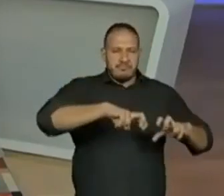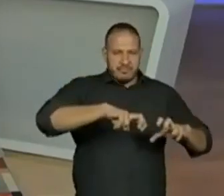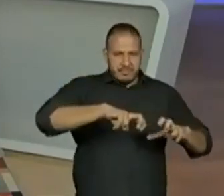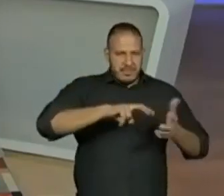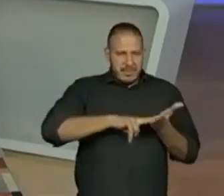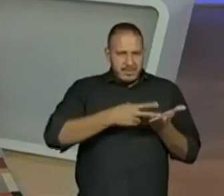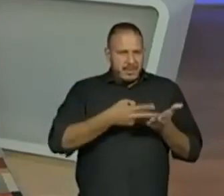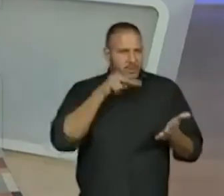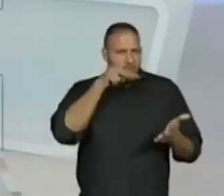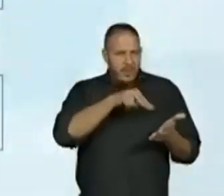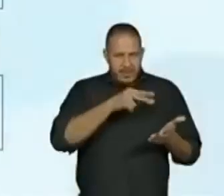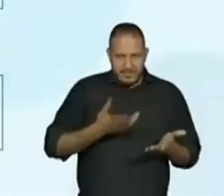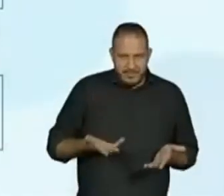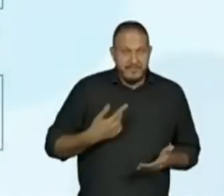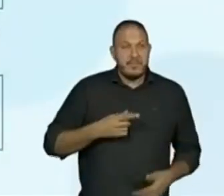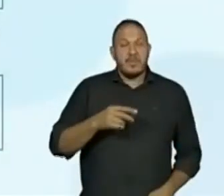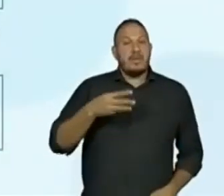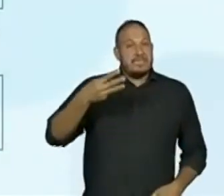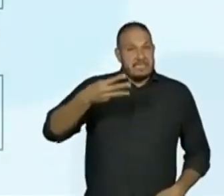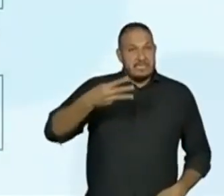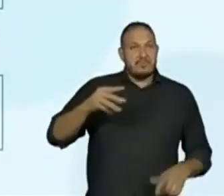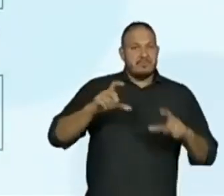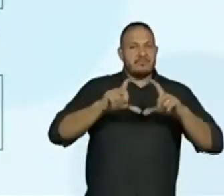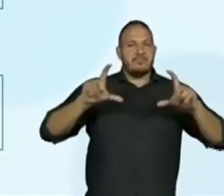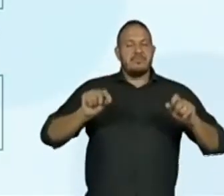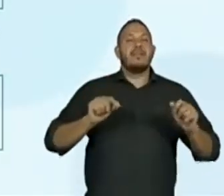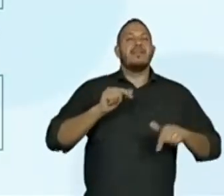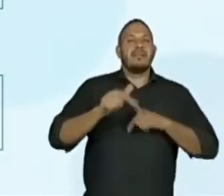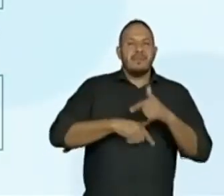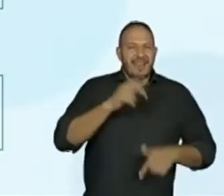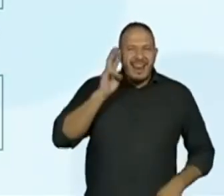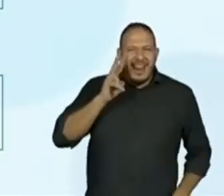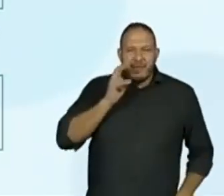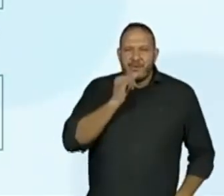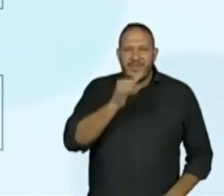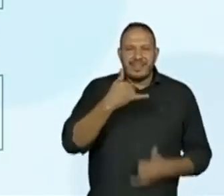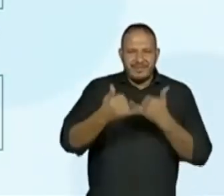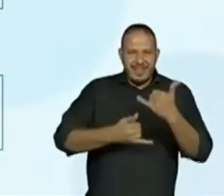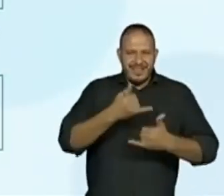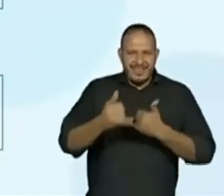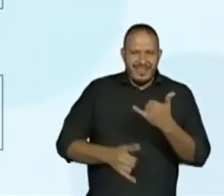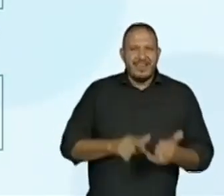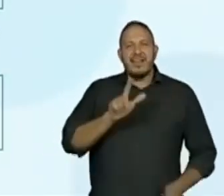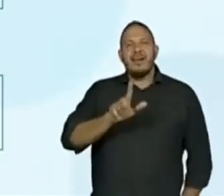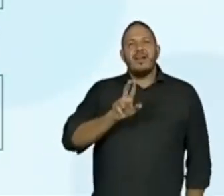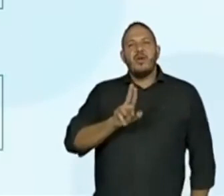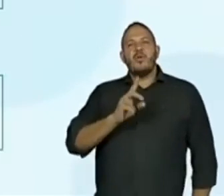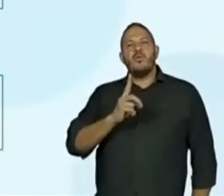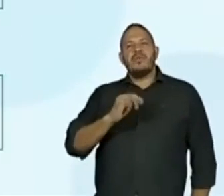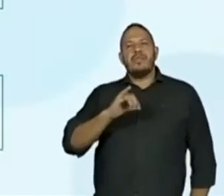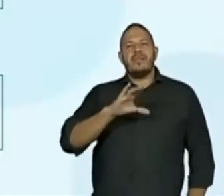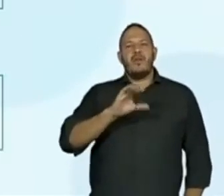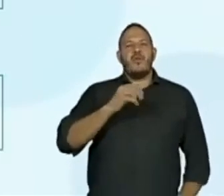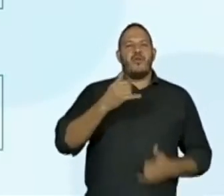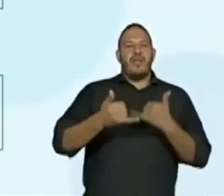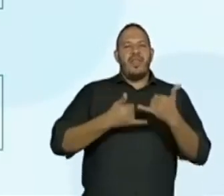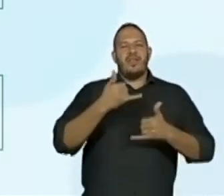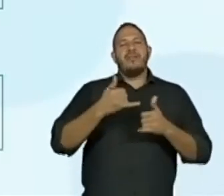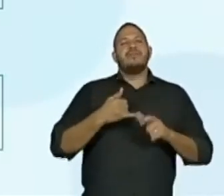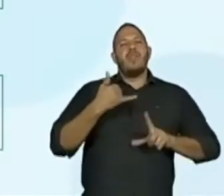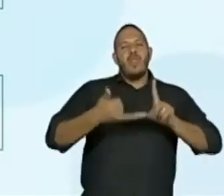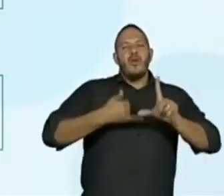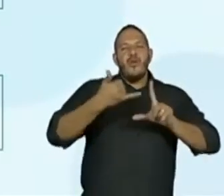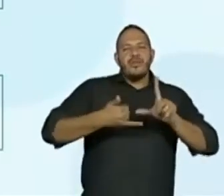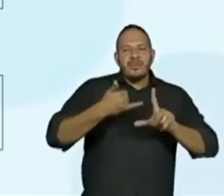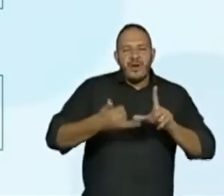Questão terceira. O poema trabalha o lúdico. Lembra que eu disse da brincadeira? E a relação entre imaginação e realidade.